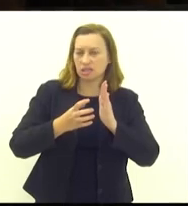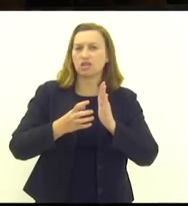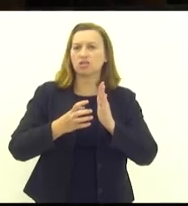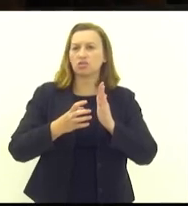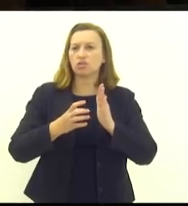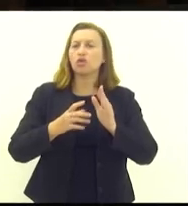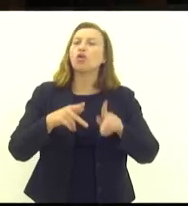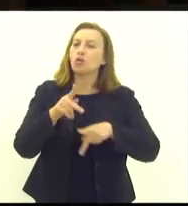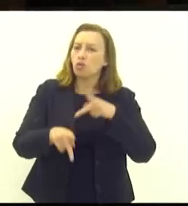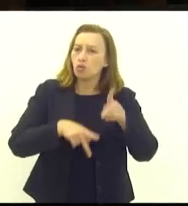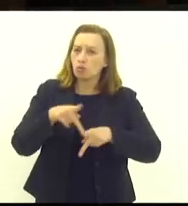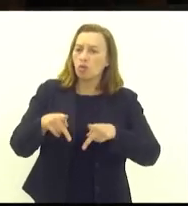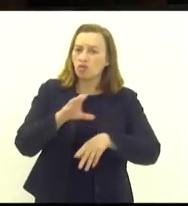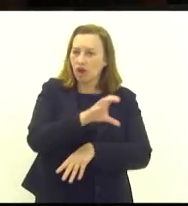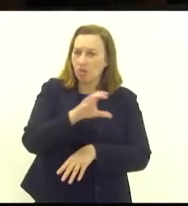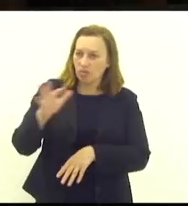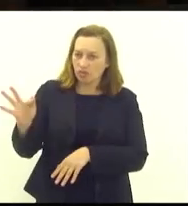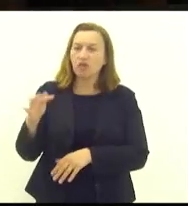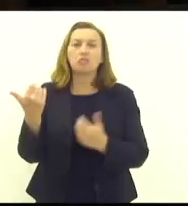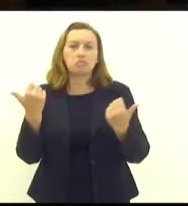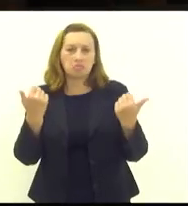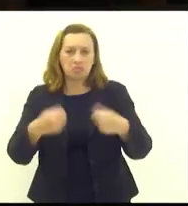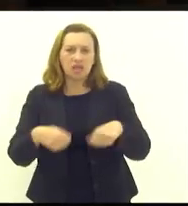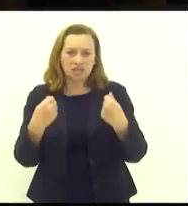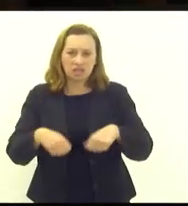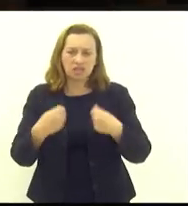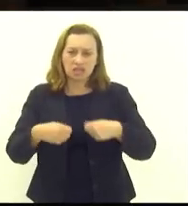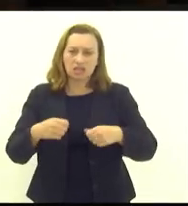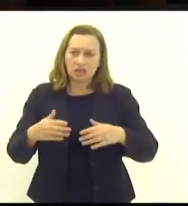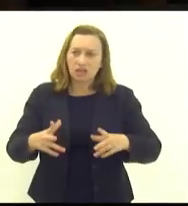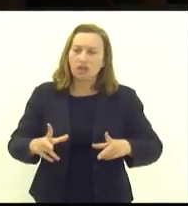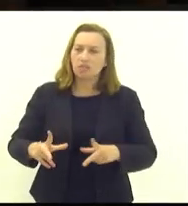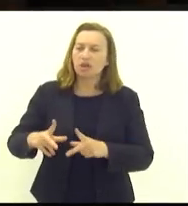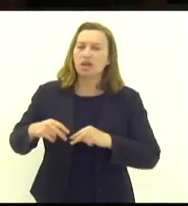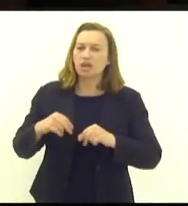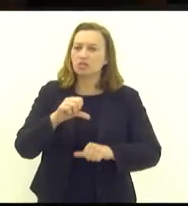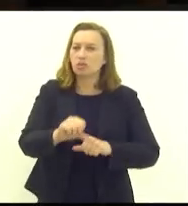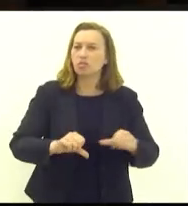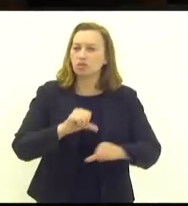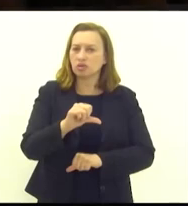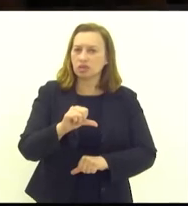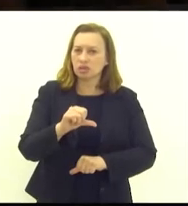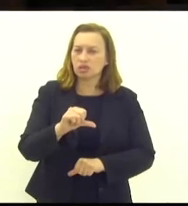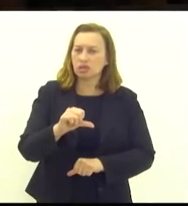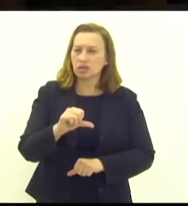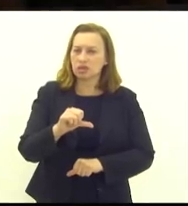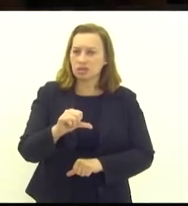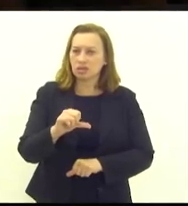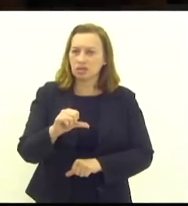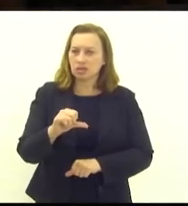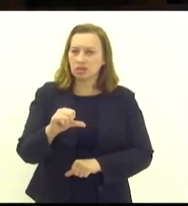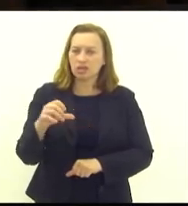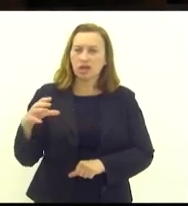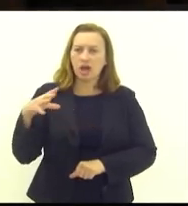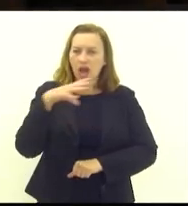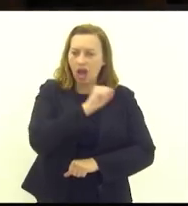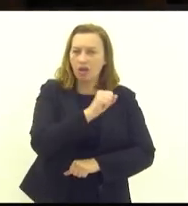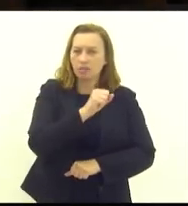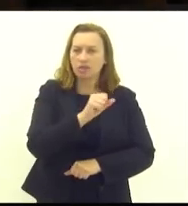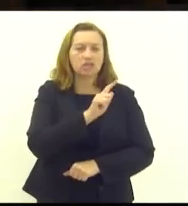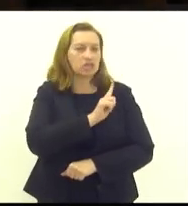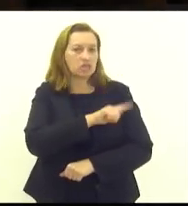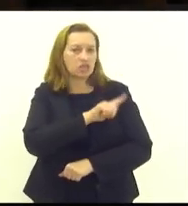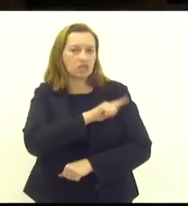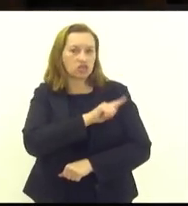O povo cabofriense precisa e merece uma mudança abrupta da gestão da